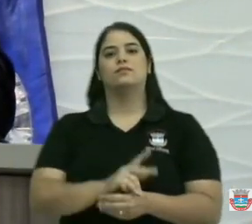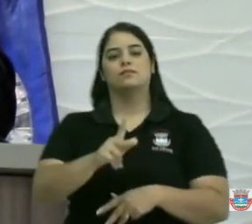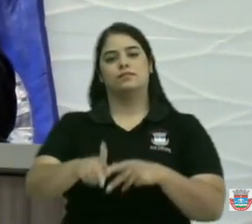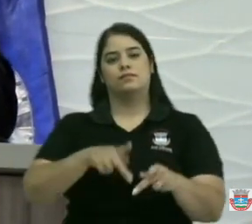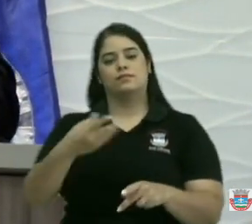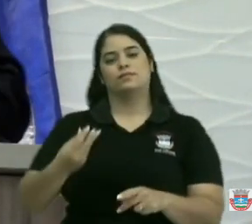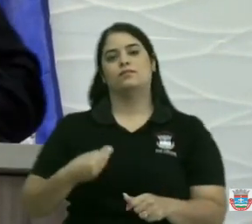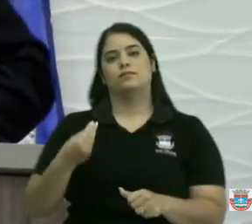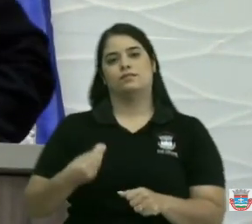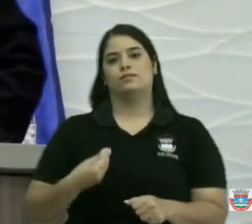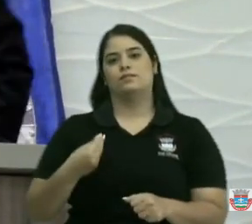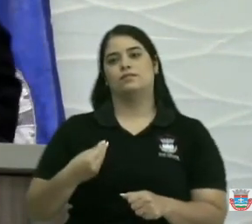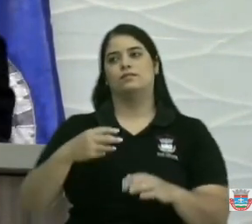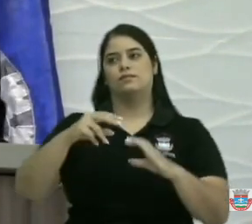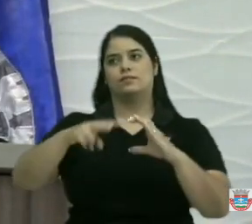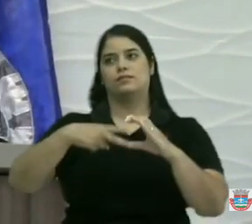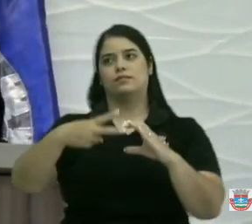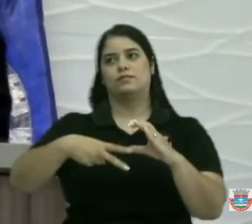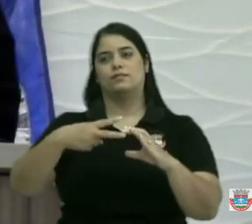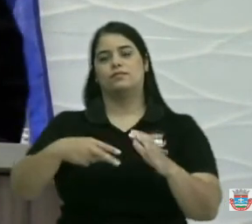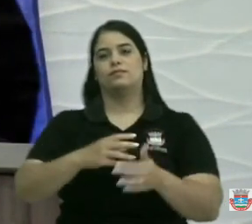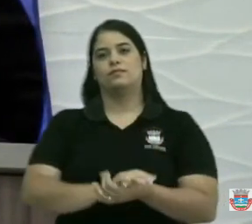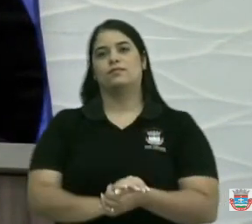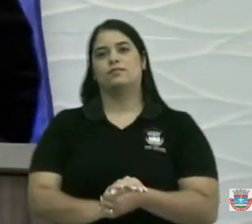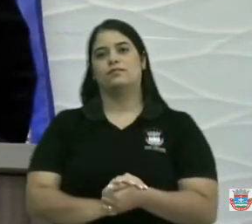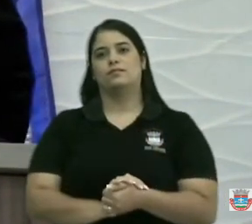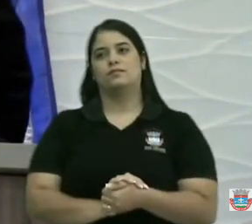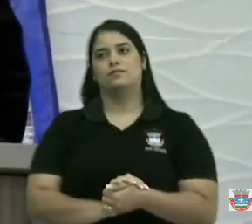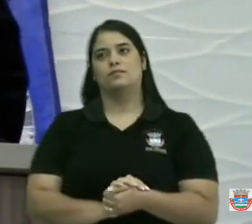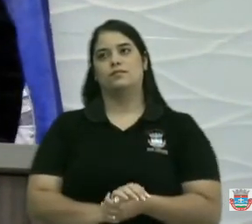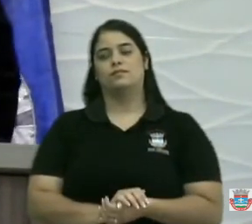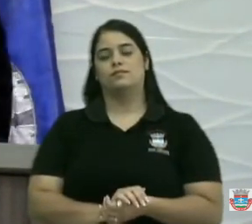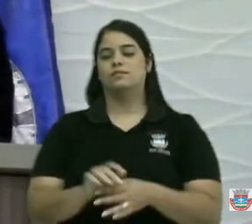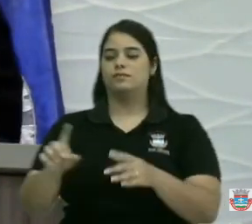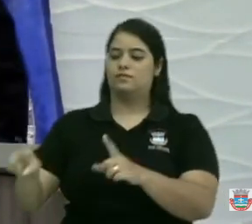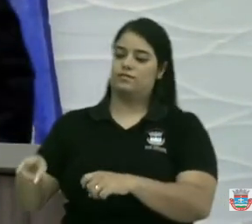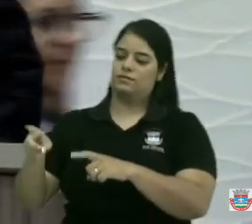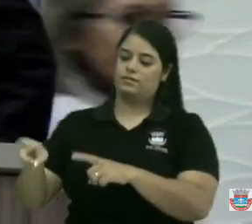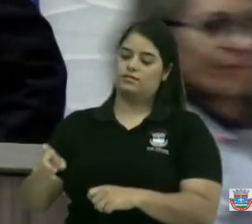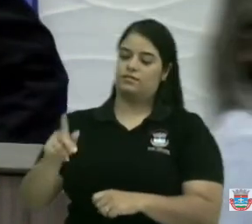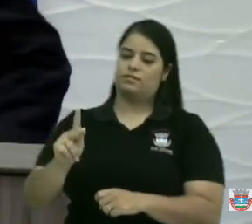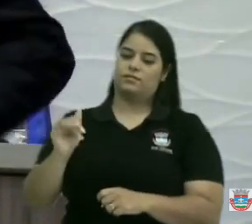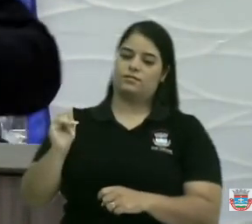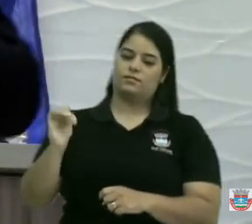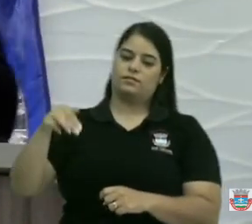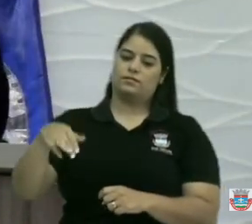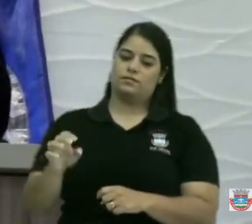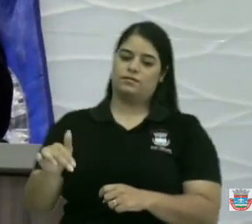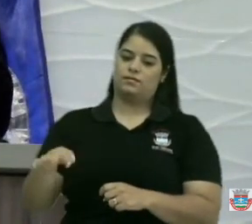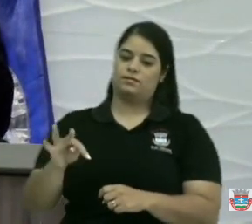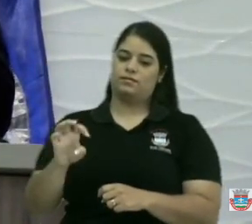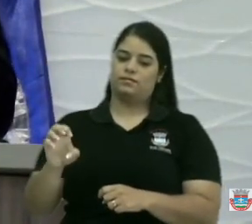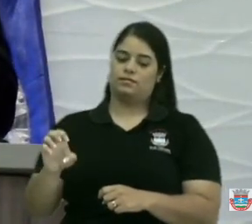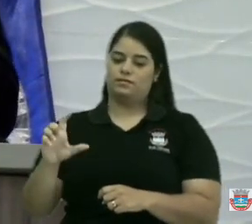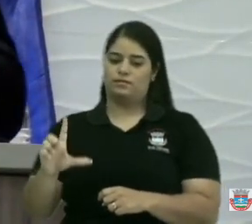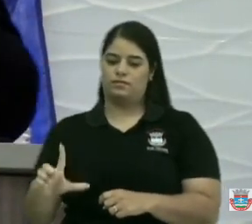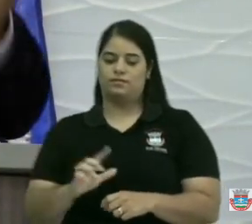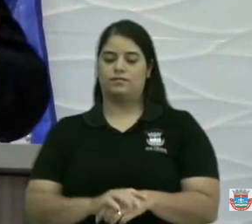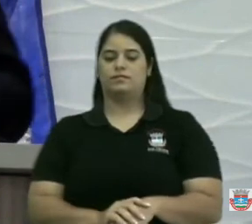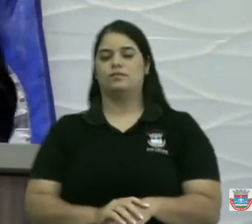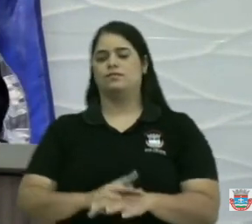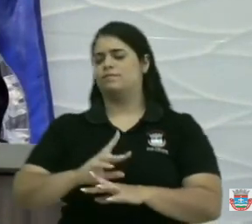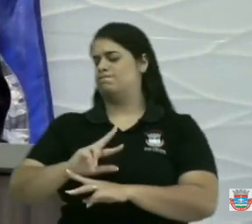na Casa Legislativa, ao pessoal do Sudre em Poeira Pimentel, Queimada Grande, Gama, Açudo Novo Armazém,